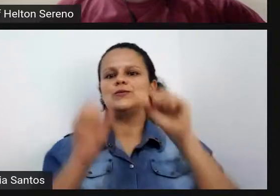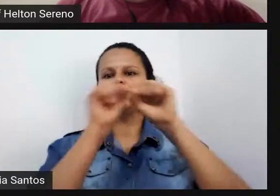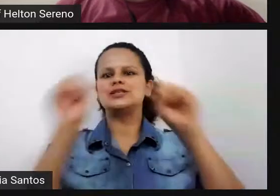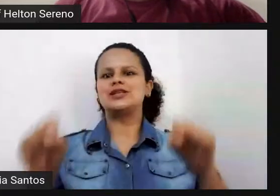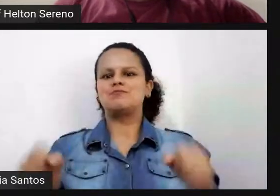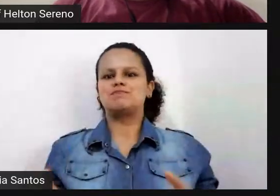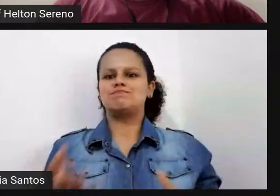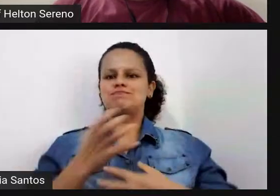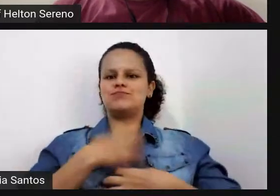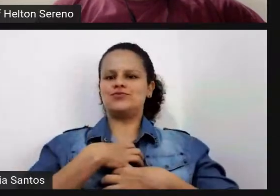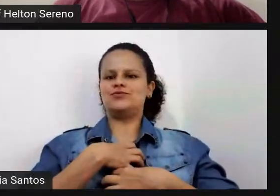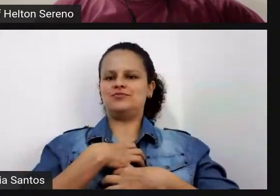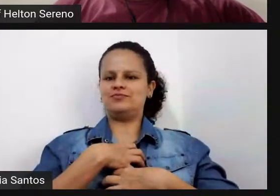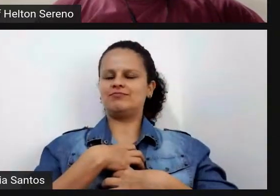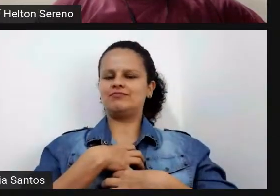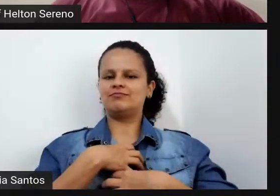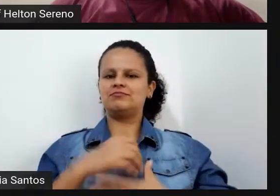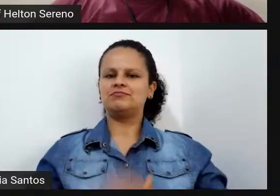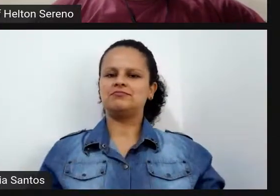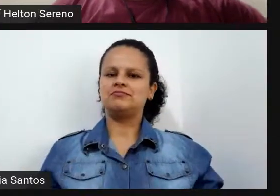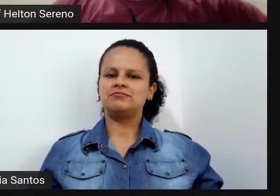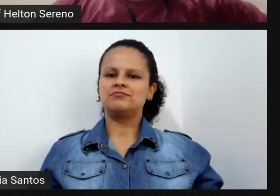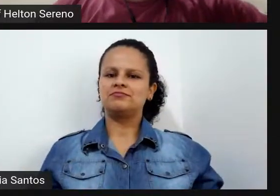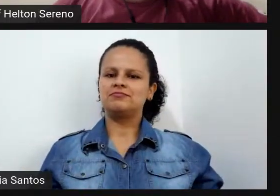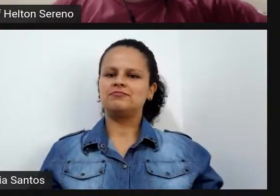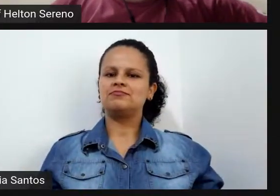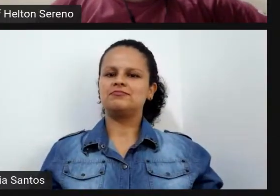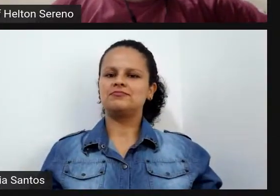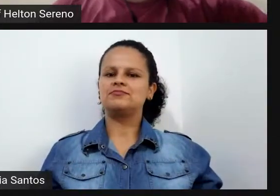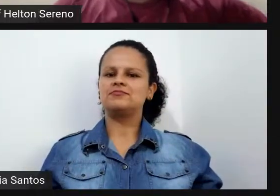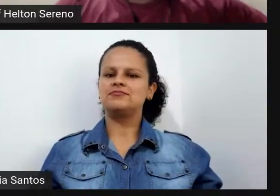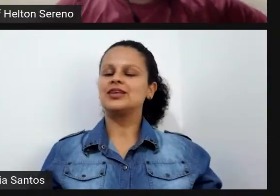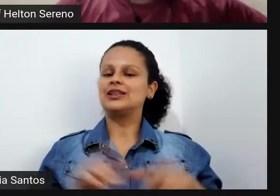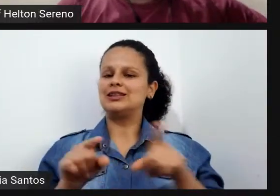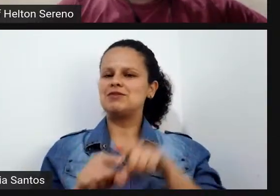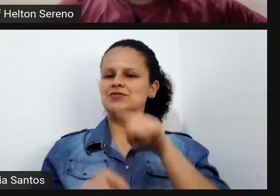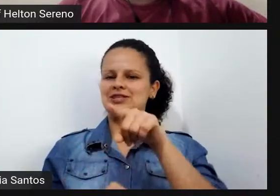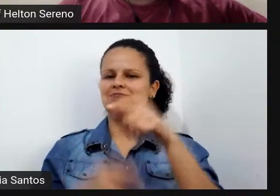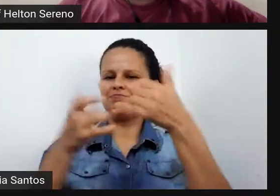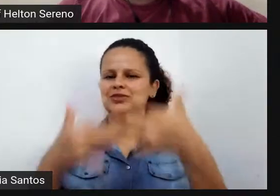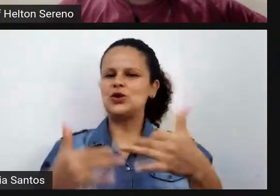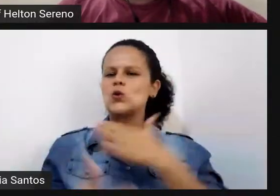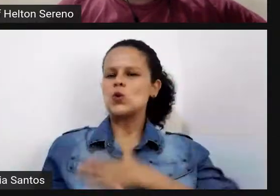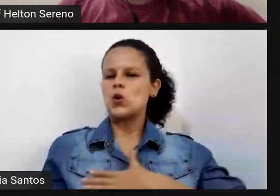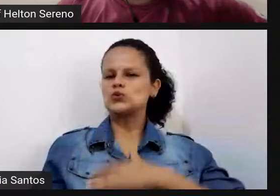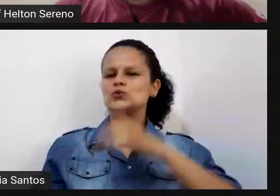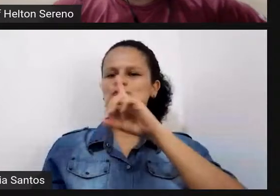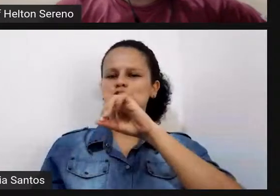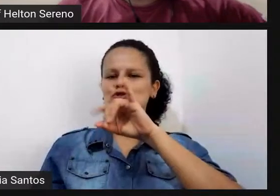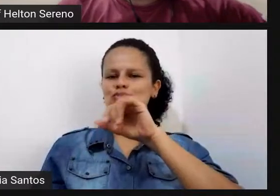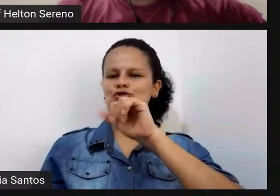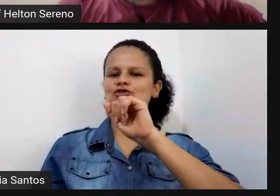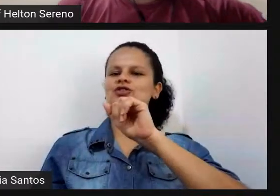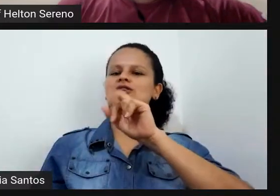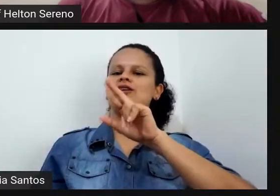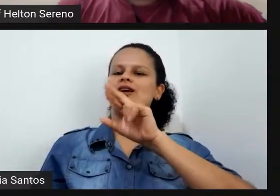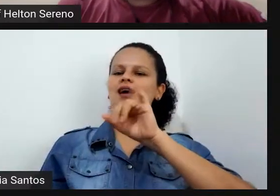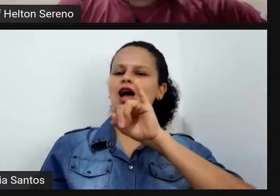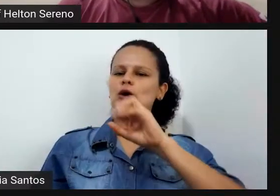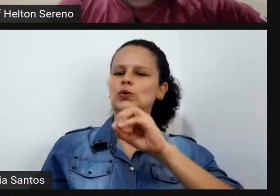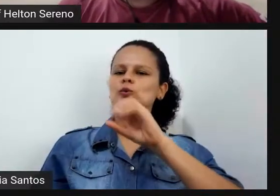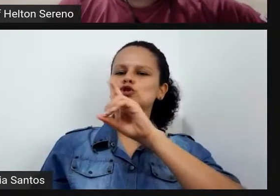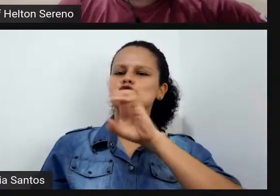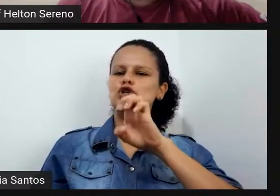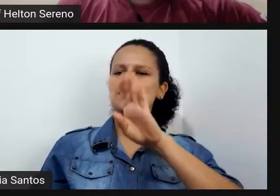gosto eu gosto muito dessa ideia do diário de bordo porque é uma maneira muito boa de evidenciar a aprendizagem inclusive durante a